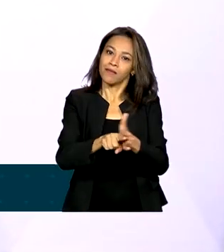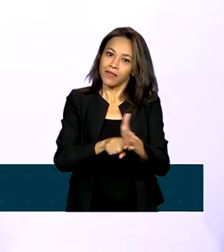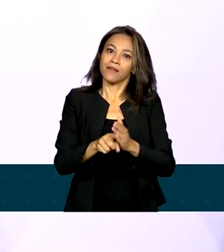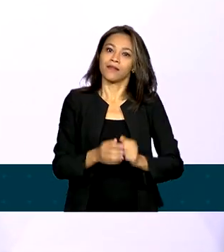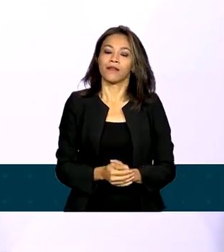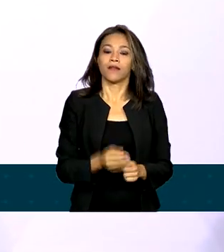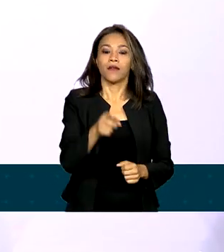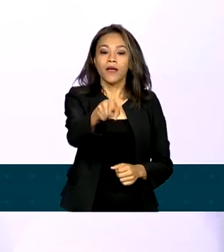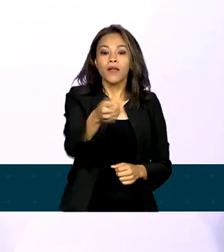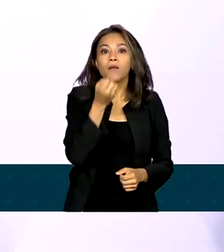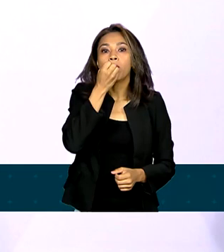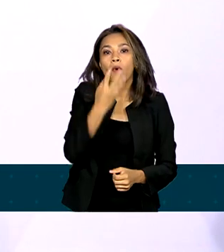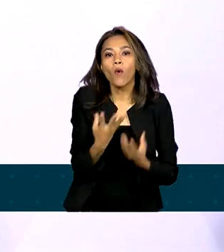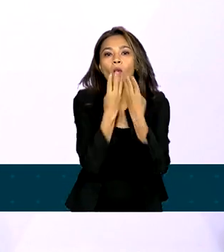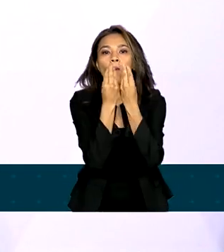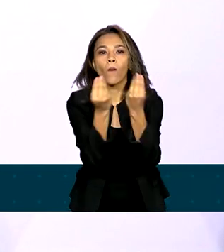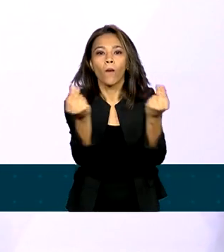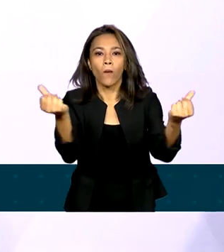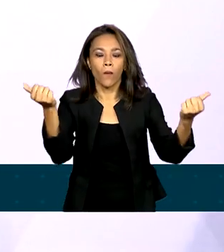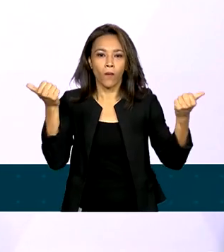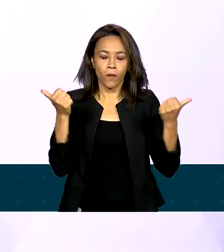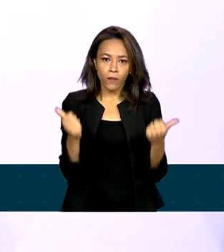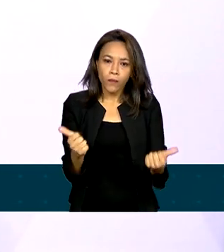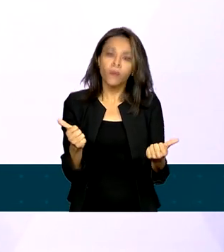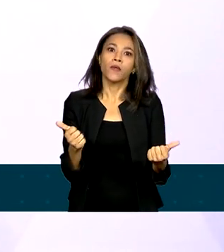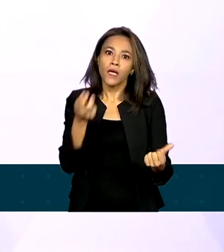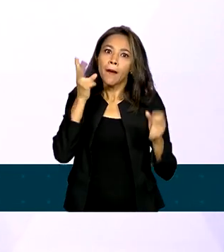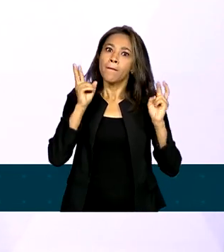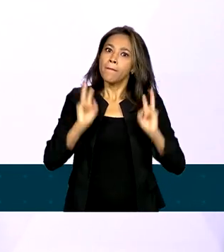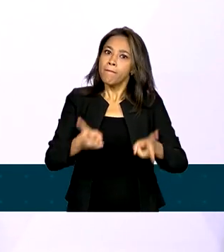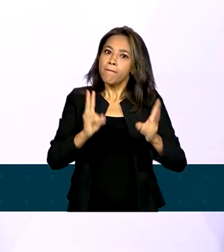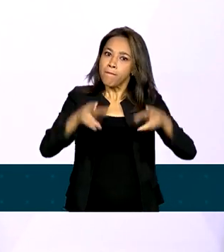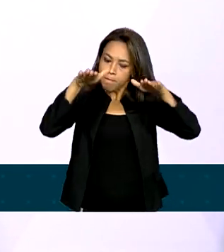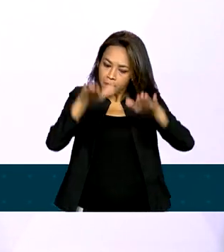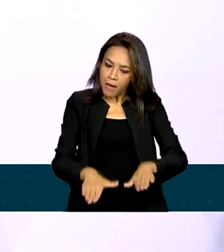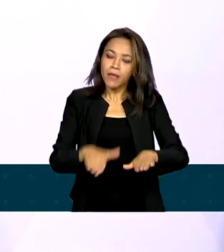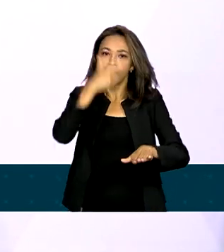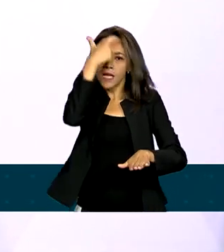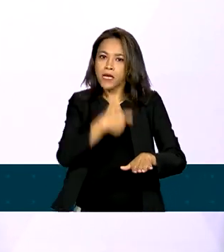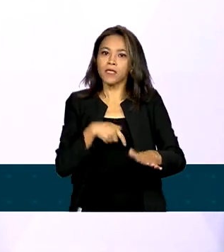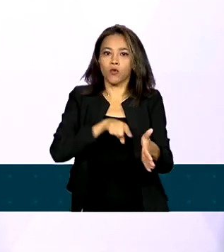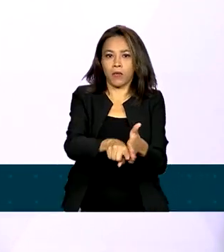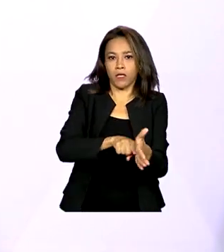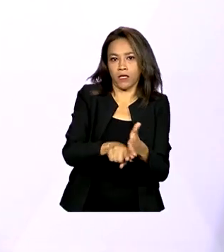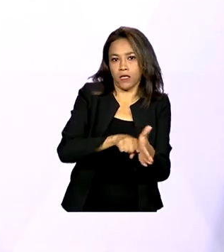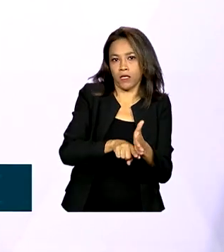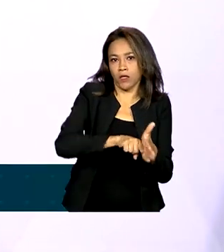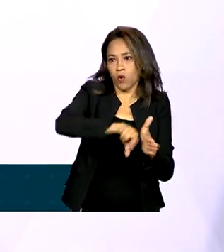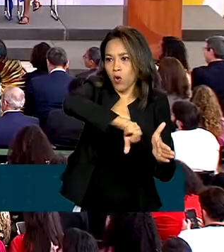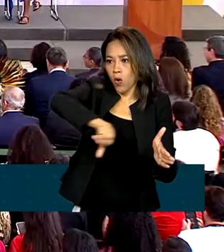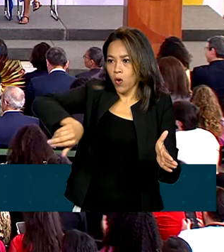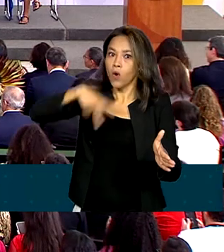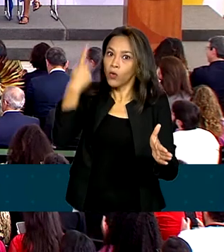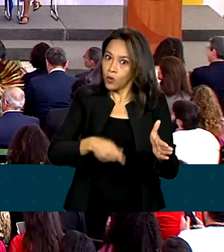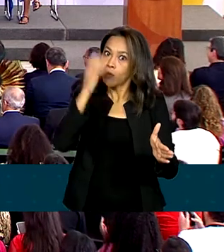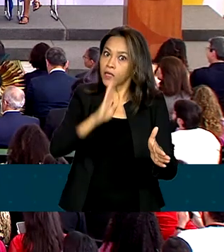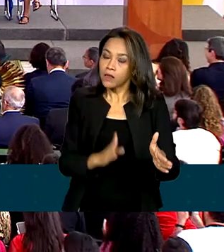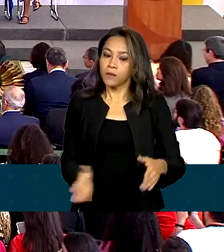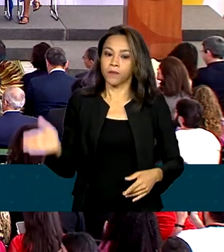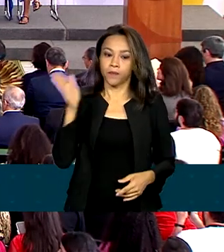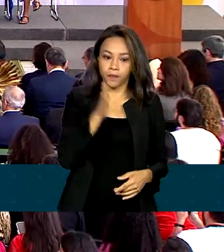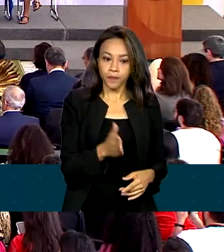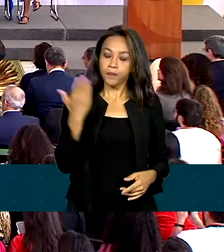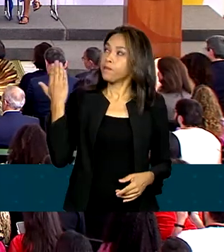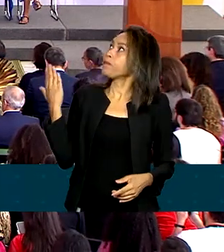qualificação, a duração e a permanência do pesquisador e da pesquisadora no Brasil. As pessoas